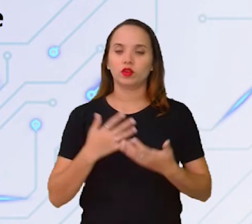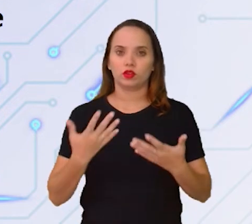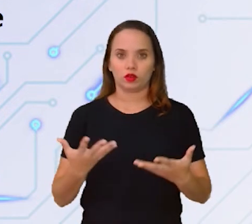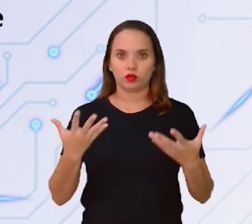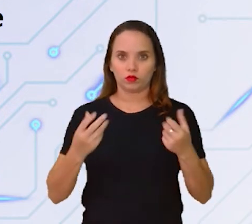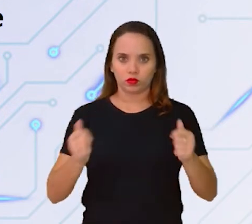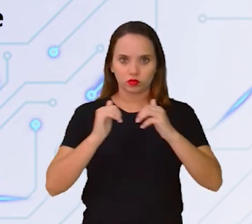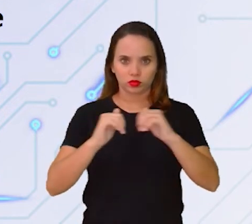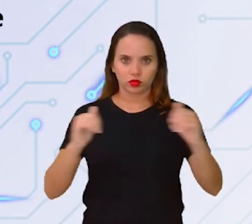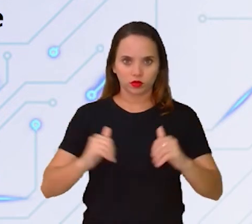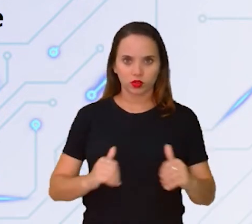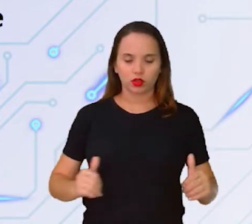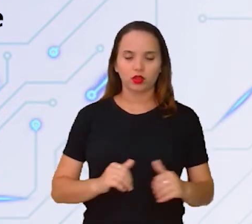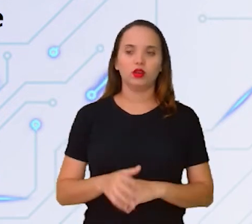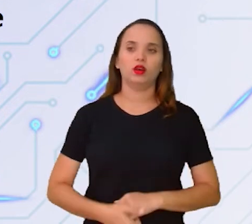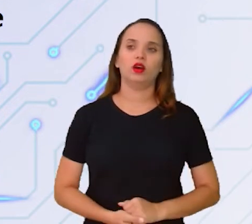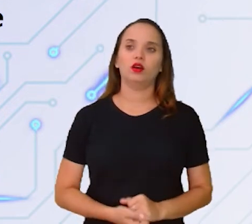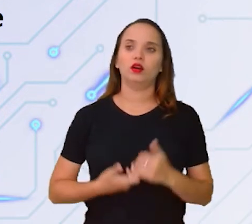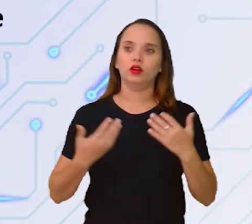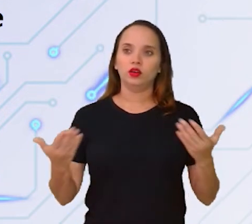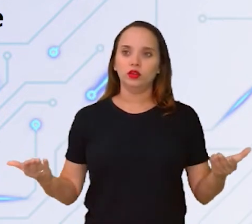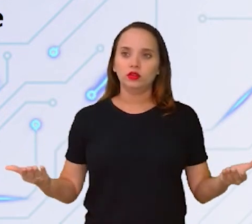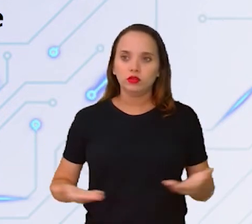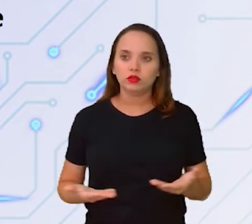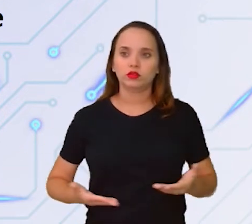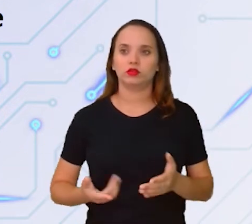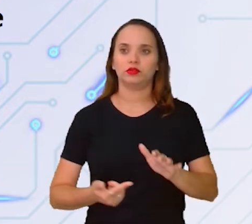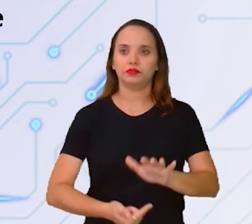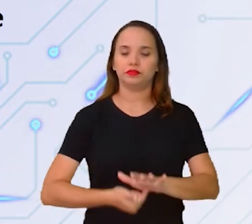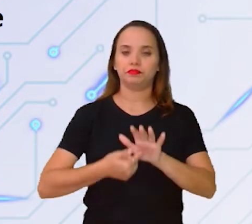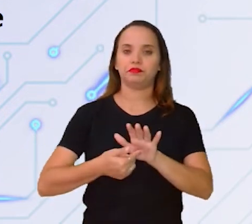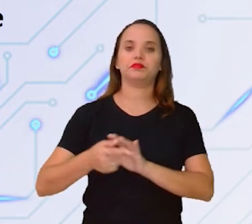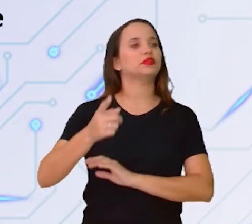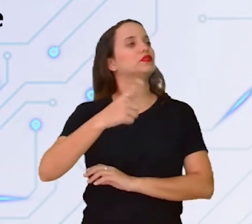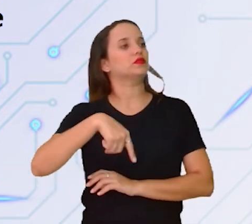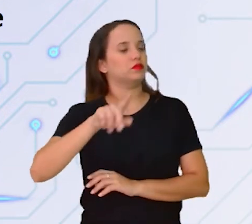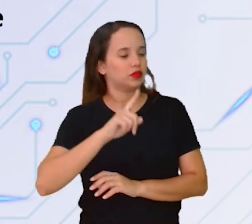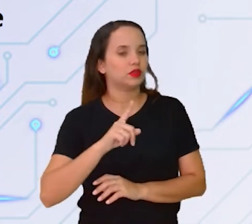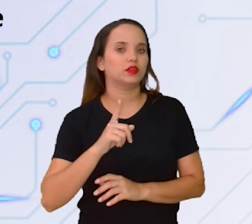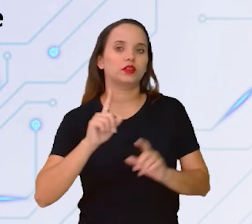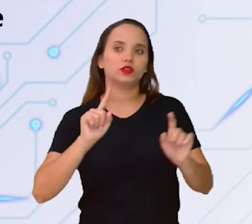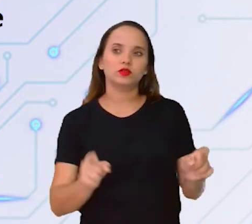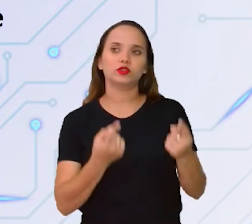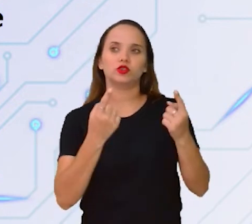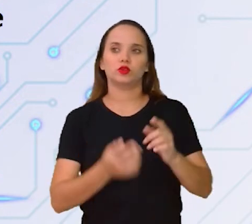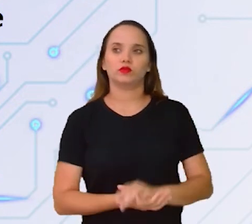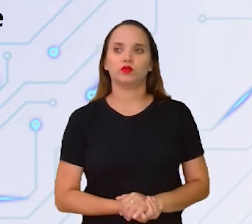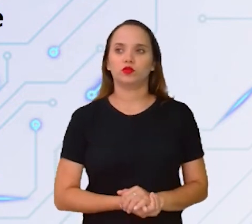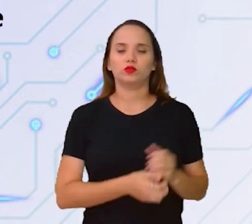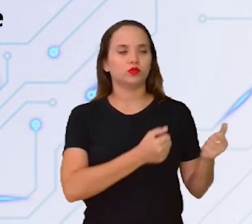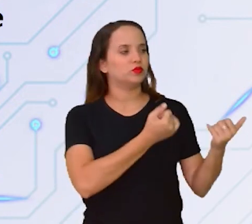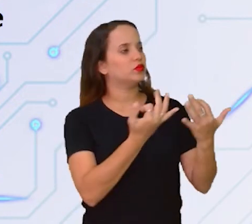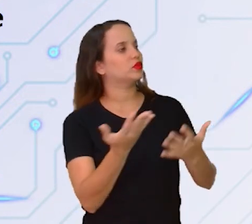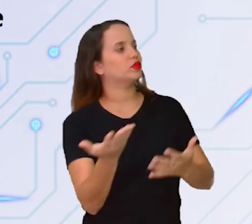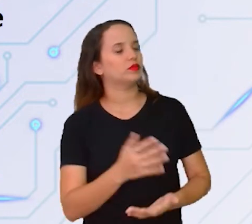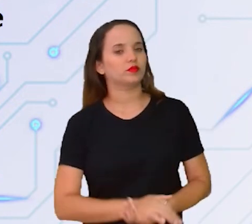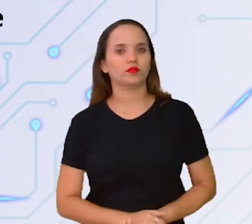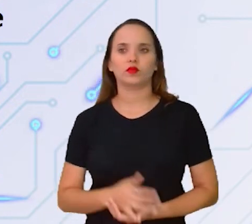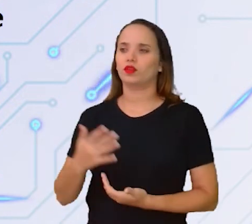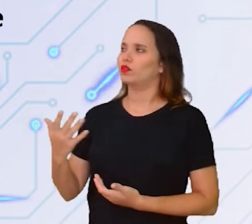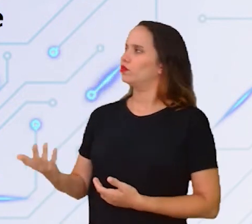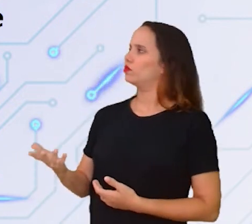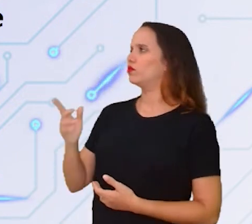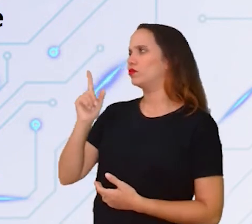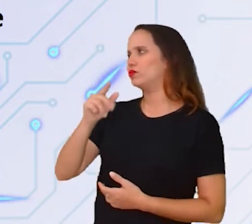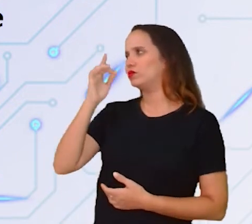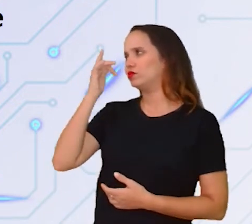Vamos dividir assim, não Exatamente. E agora, apareceu para eles aí, Carla, o desafio. Diz aí para eles como é que vai ser esse desafio. Ah, o desafio vai ser